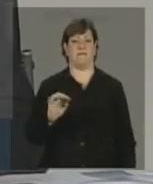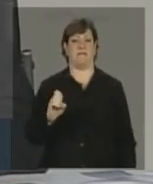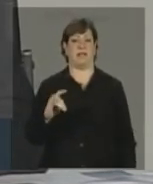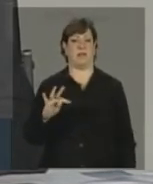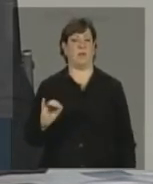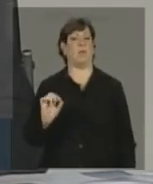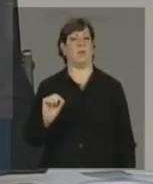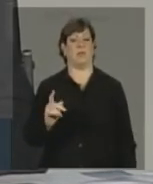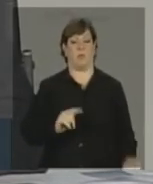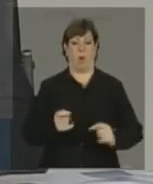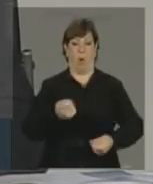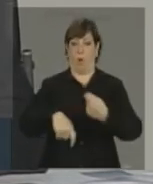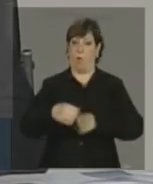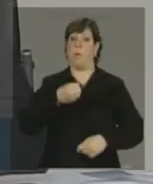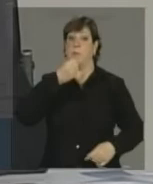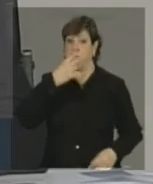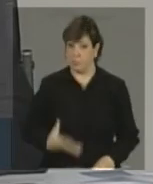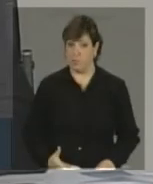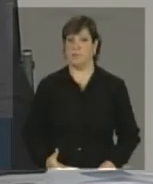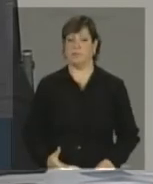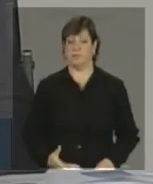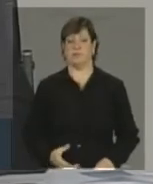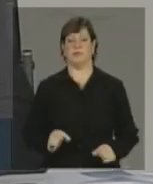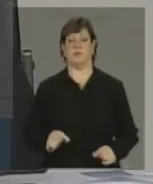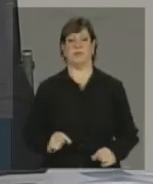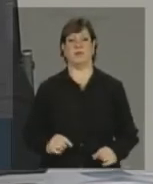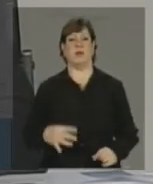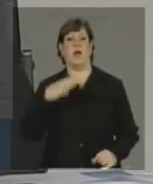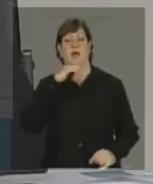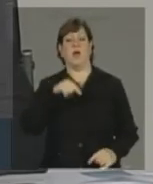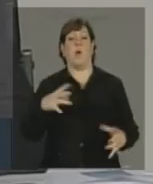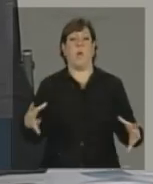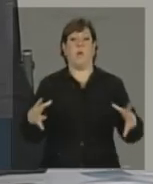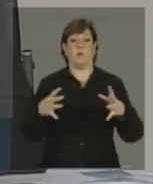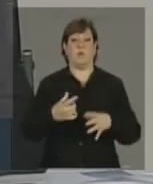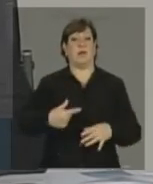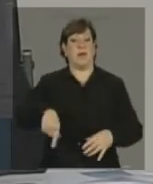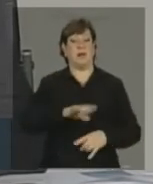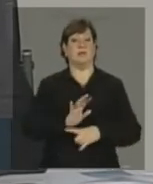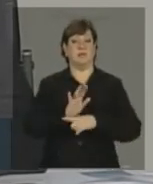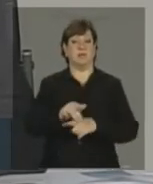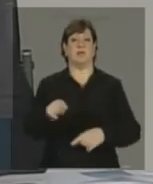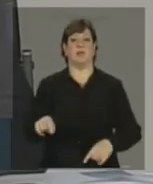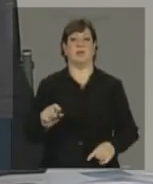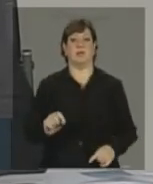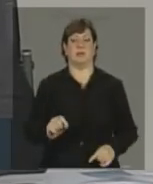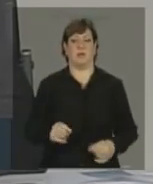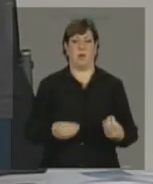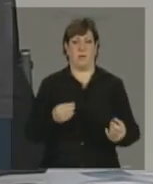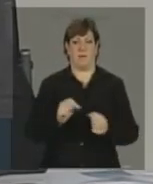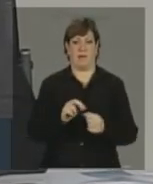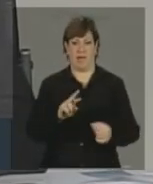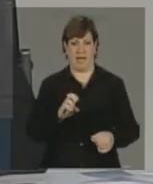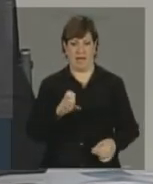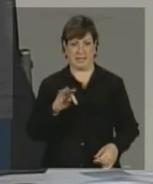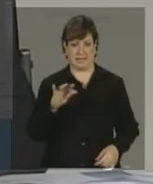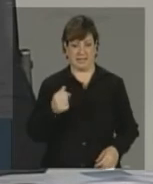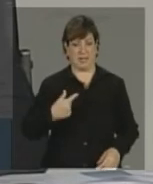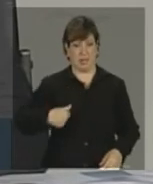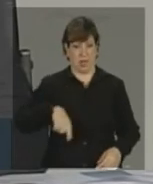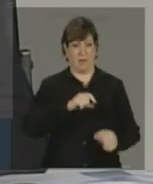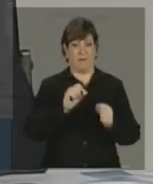e, considerando o conjunto, elas permitem que a projeção de receita que a gente fez